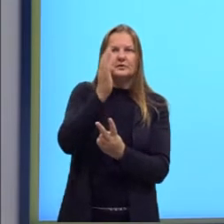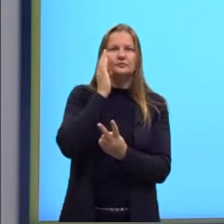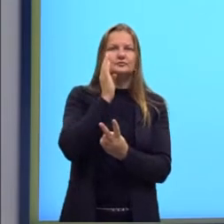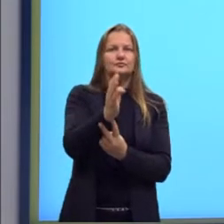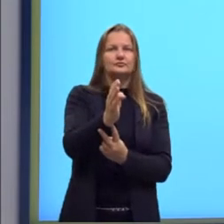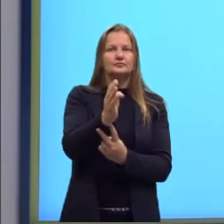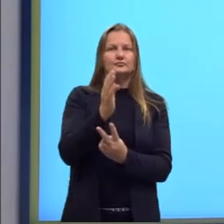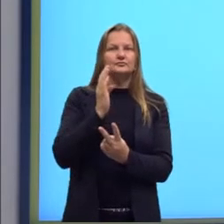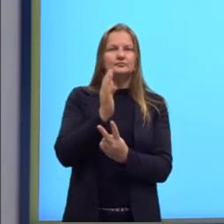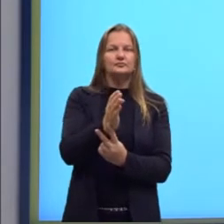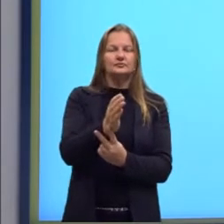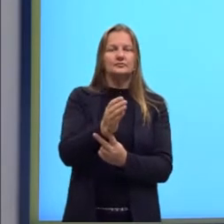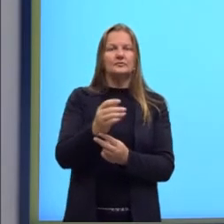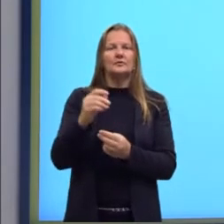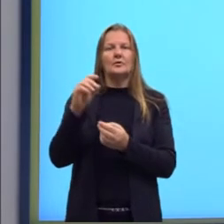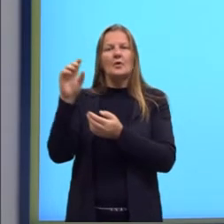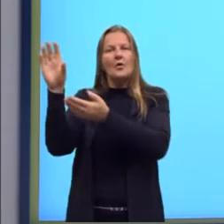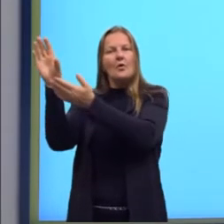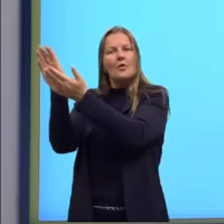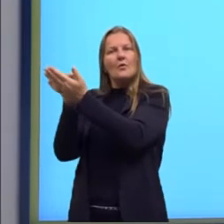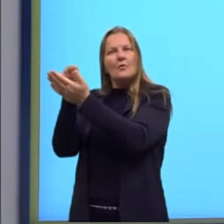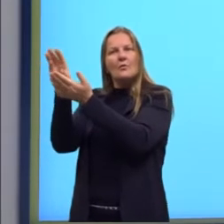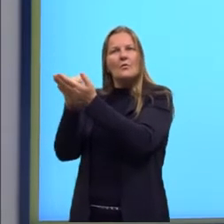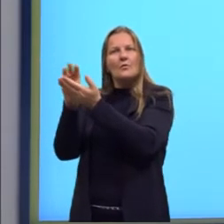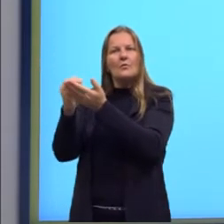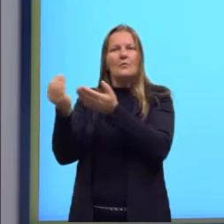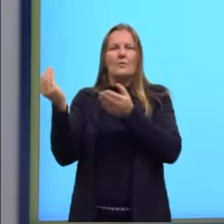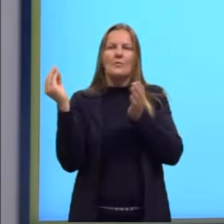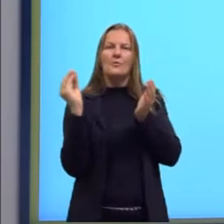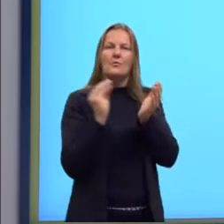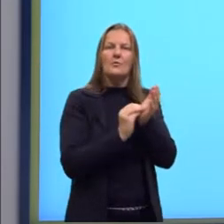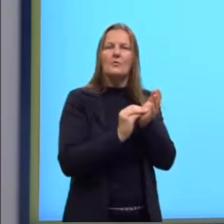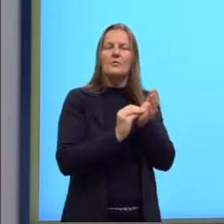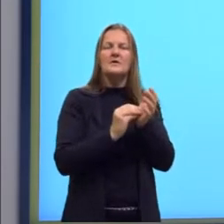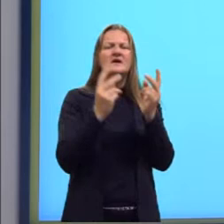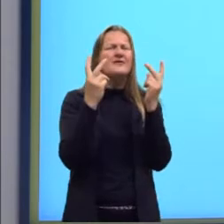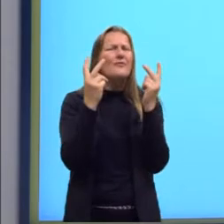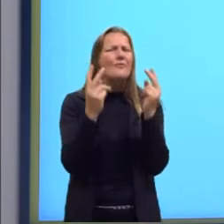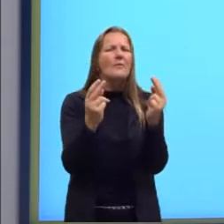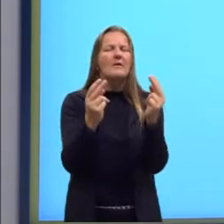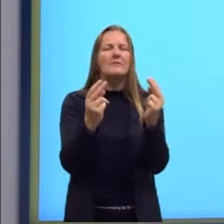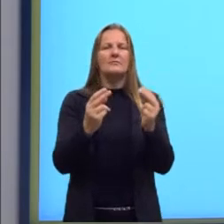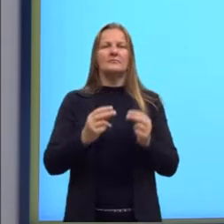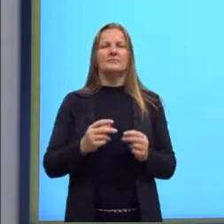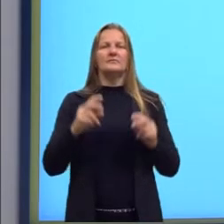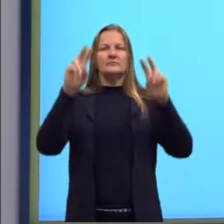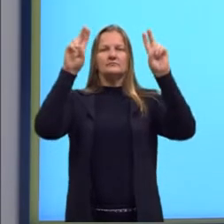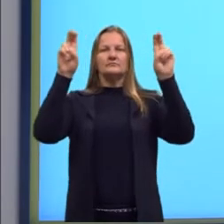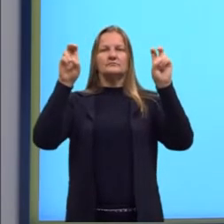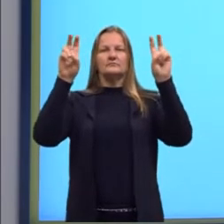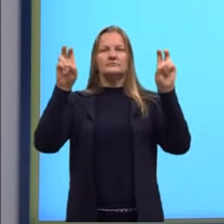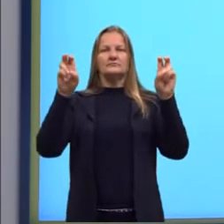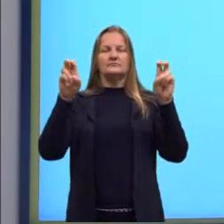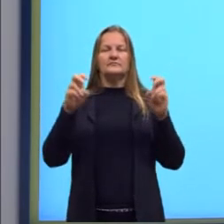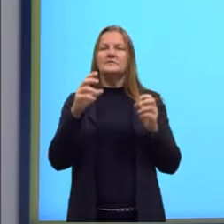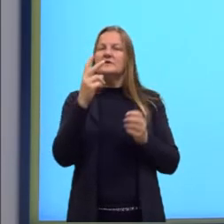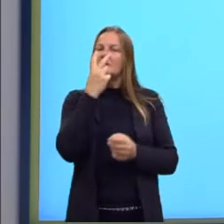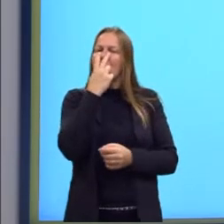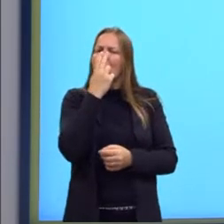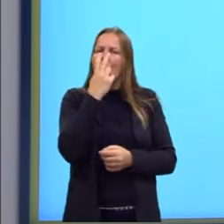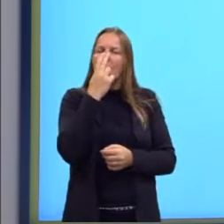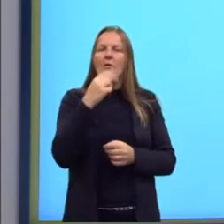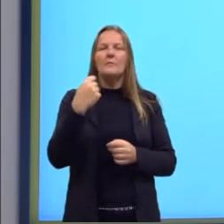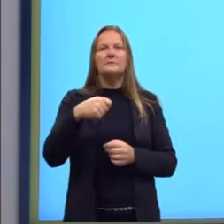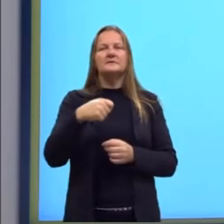falas de um autor, copio e colo, igualzinho como ele falou, eu tenho